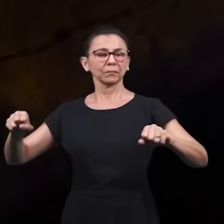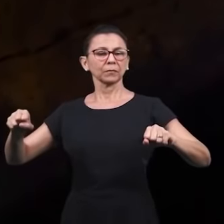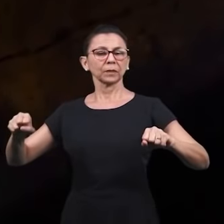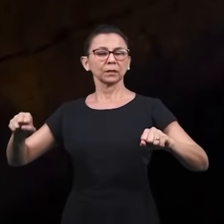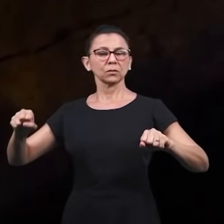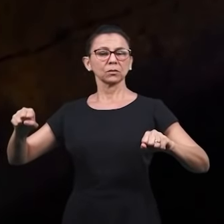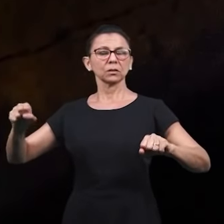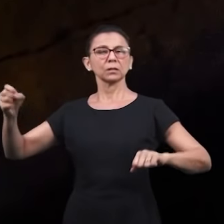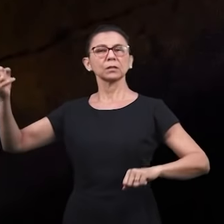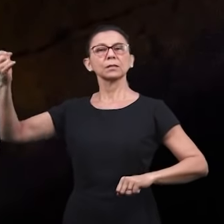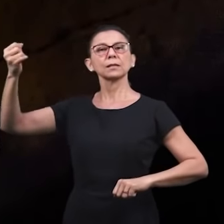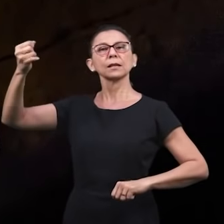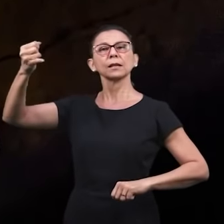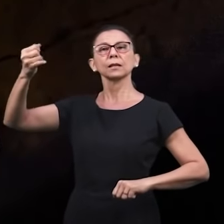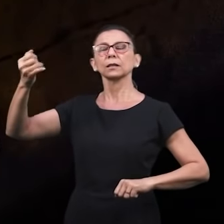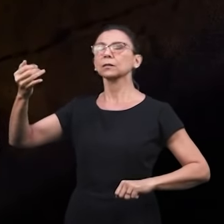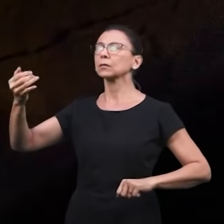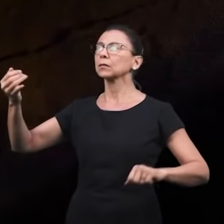está,